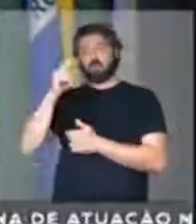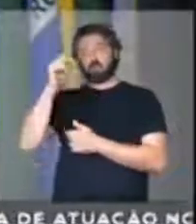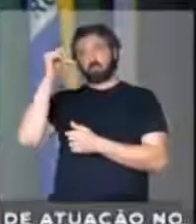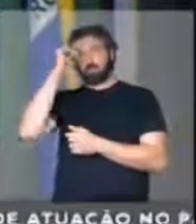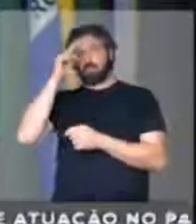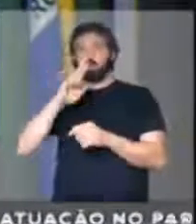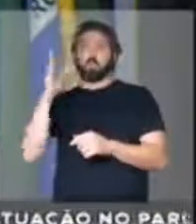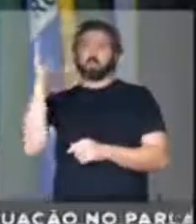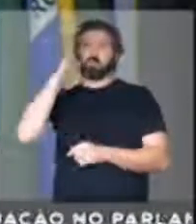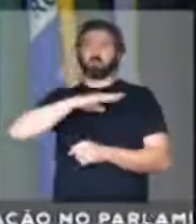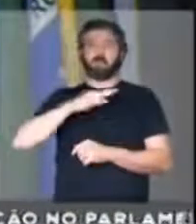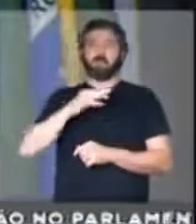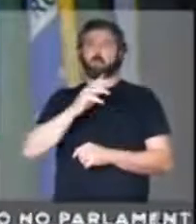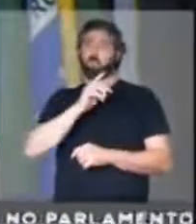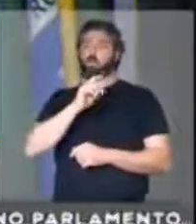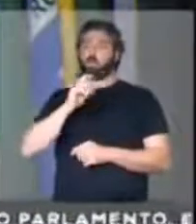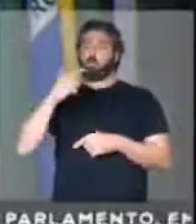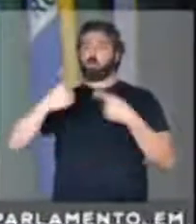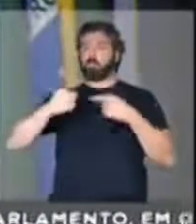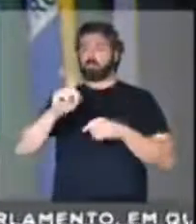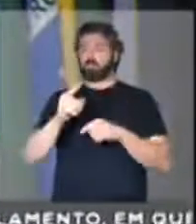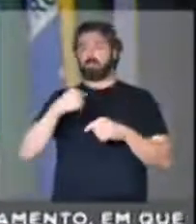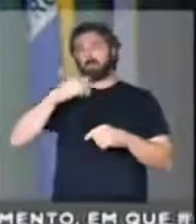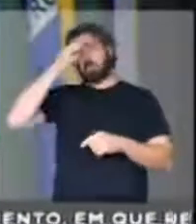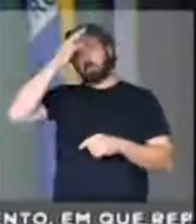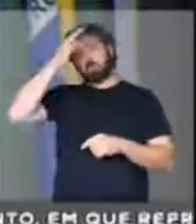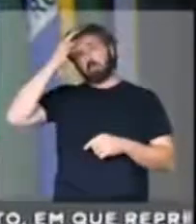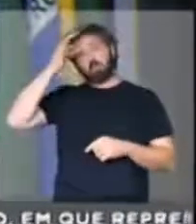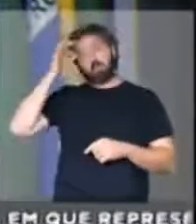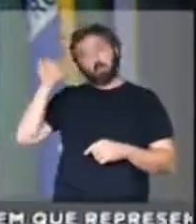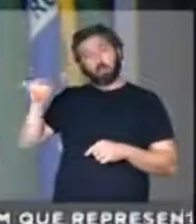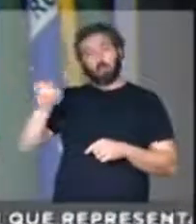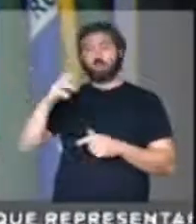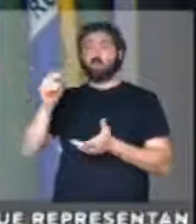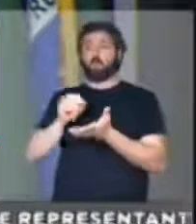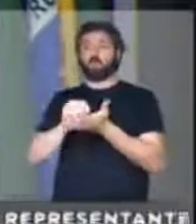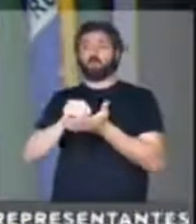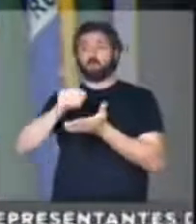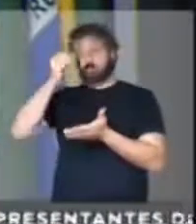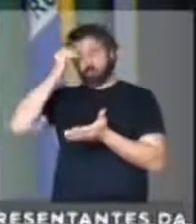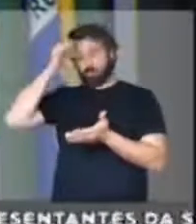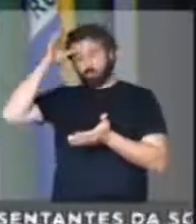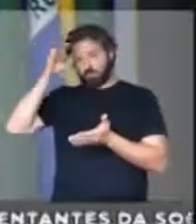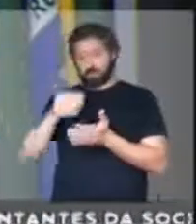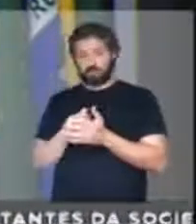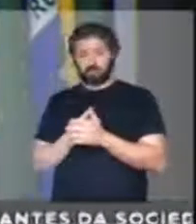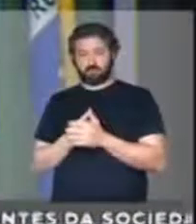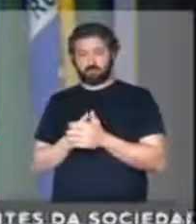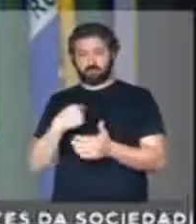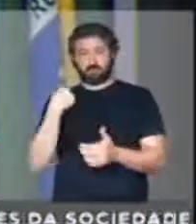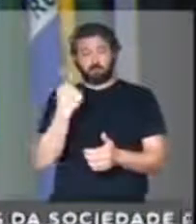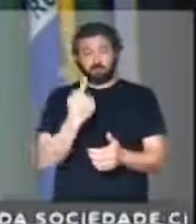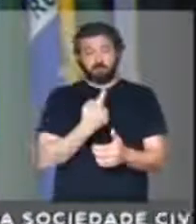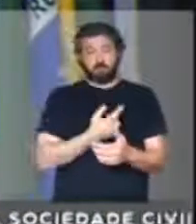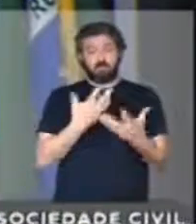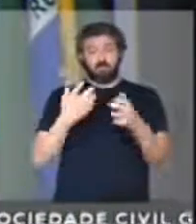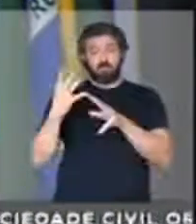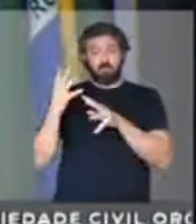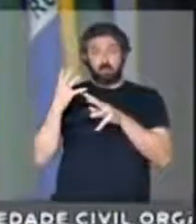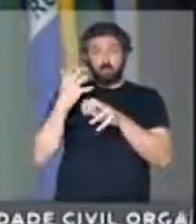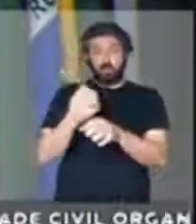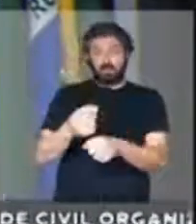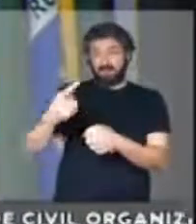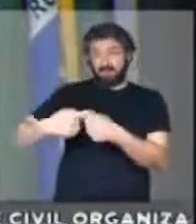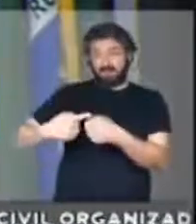não por uma maldade política. Talvez por uma ingenuidade ou falta de conhecimento. A gente só vai resgatar